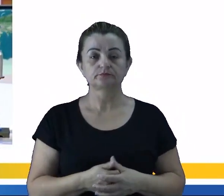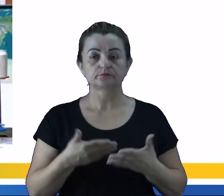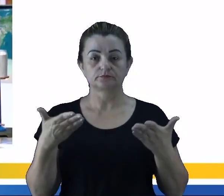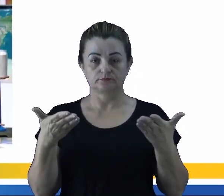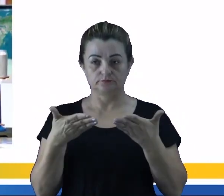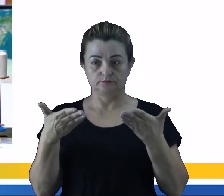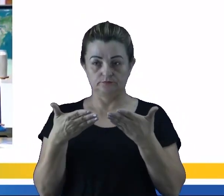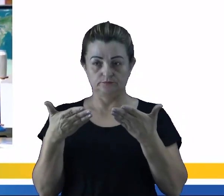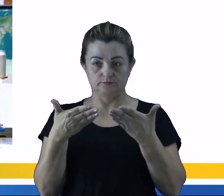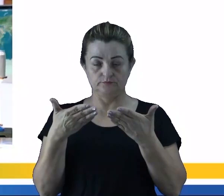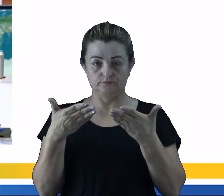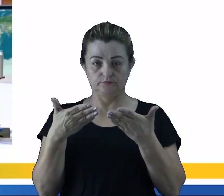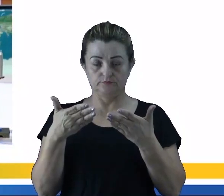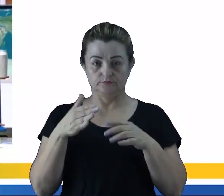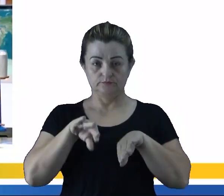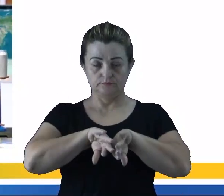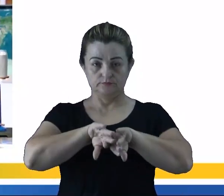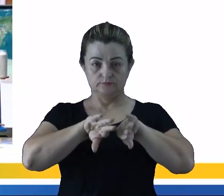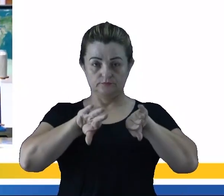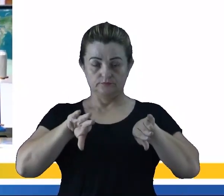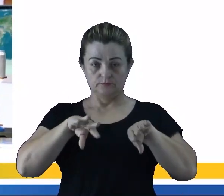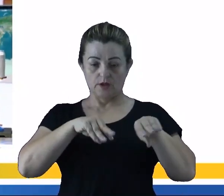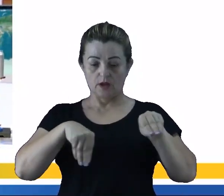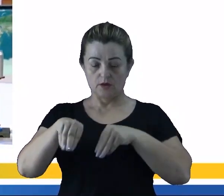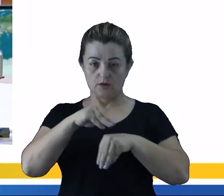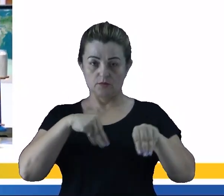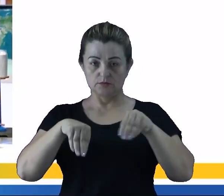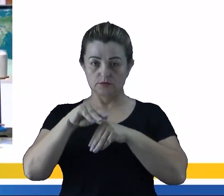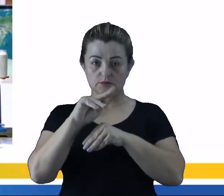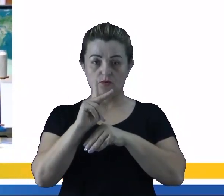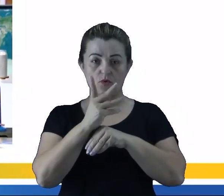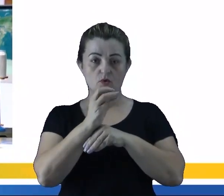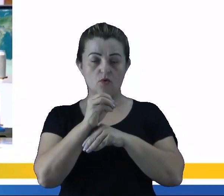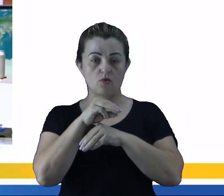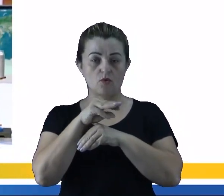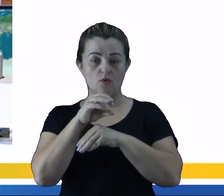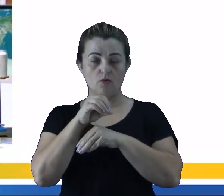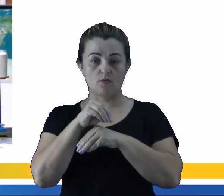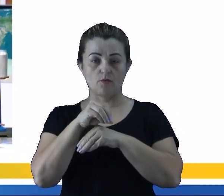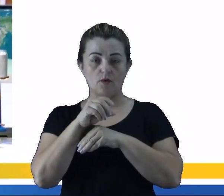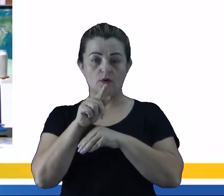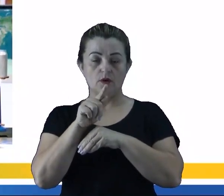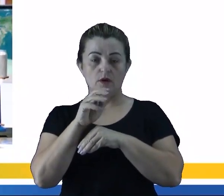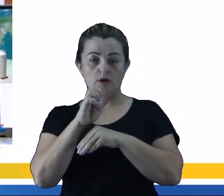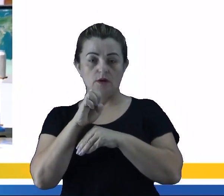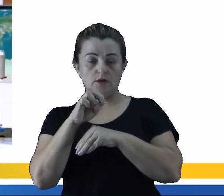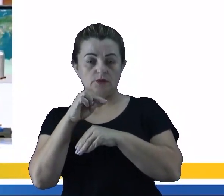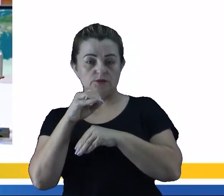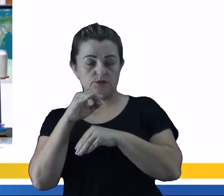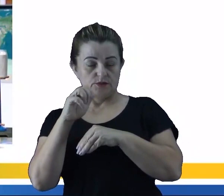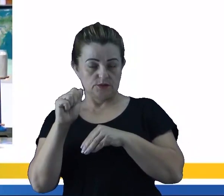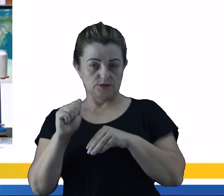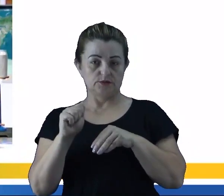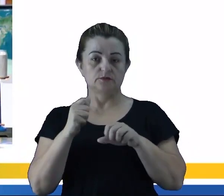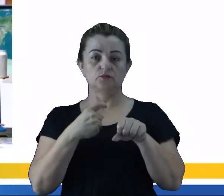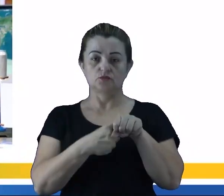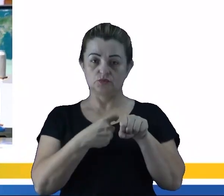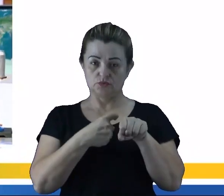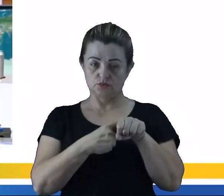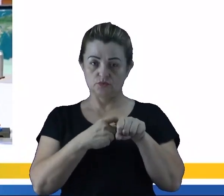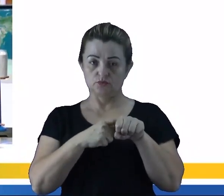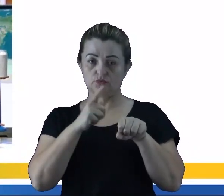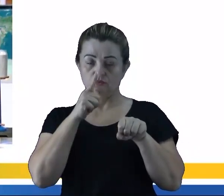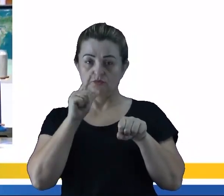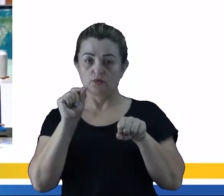Agora, a gente vai falar sobre a separação das misturas homogêneas, né. Então, quando for um sólido de um líquido, é um processo